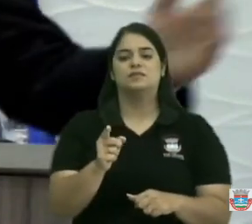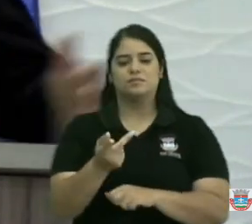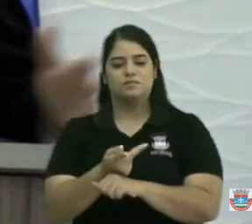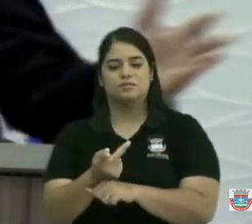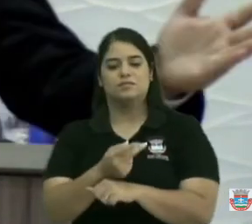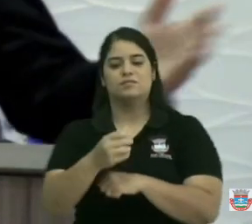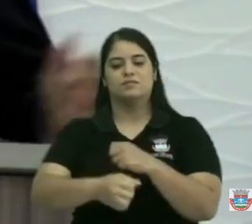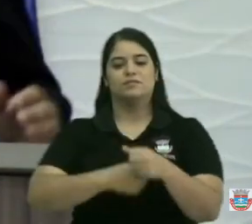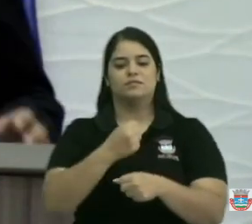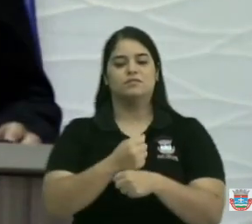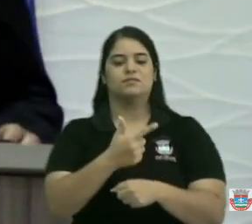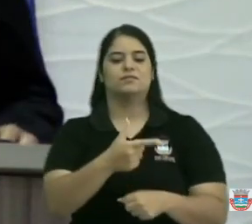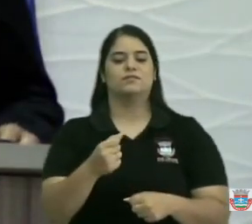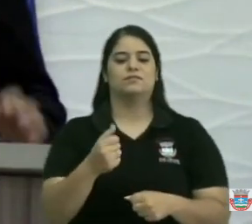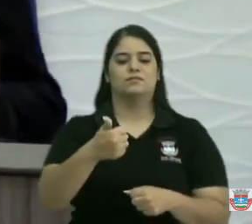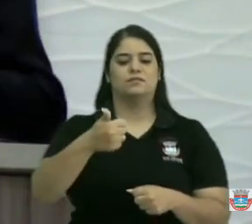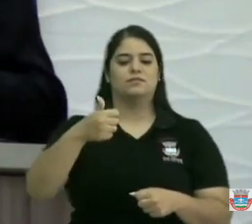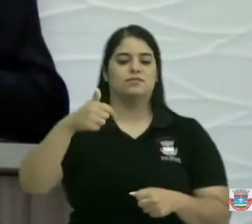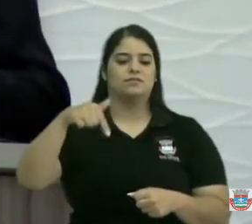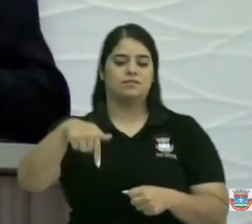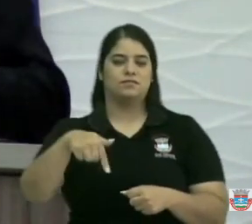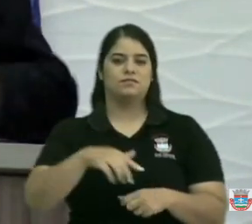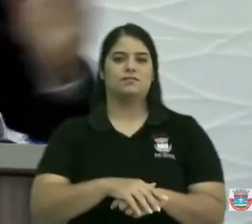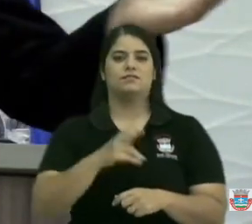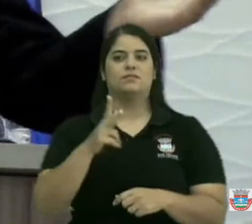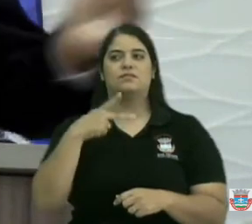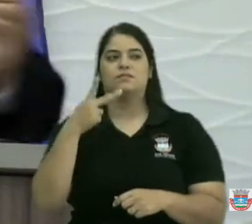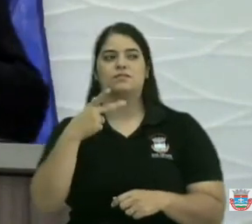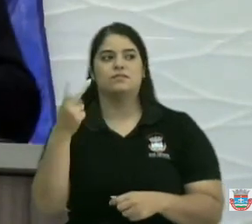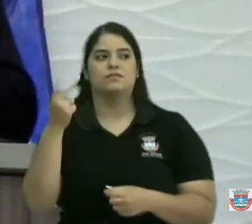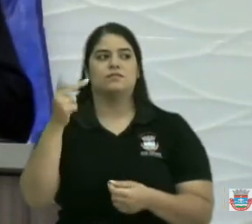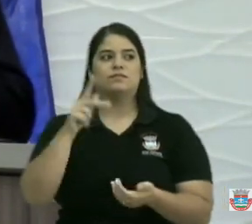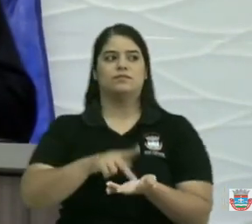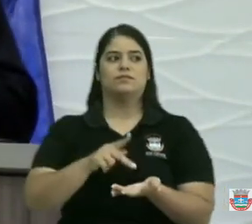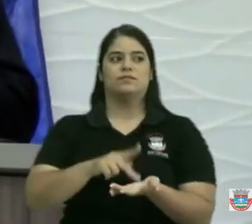Então, pelo amor de Deus, vamos falar a verdade? Vereador,